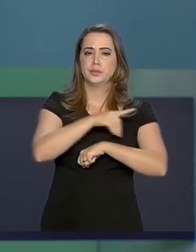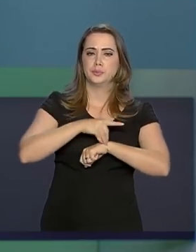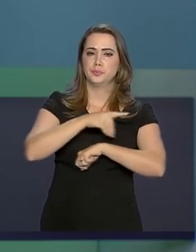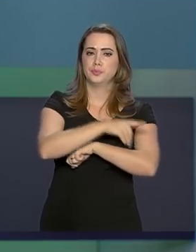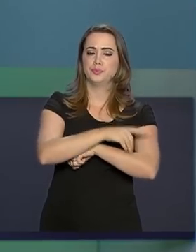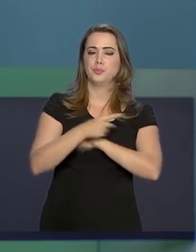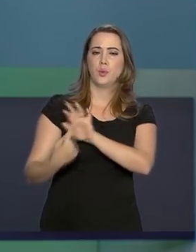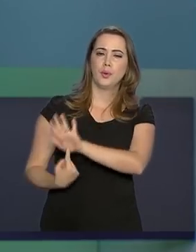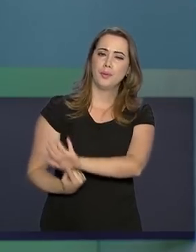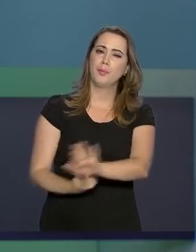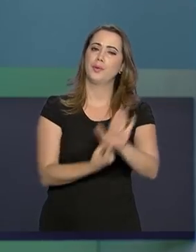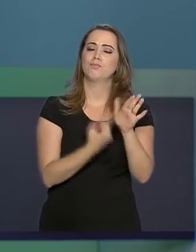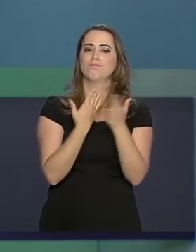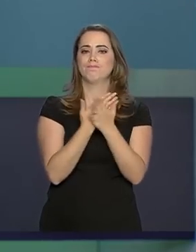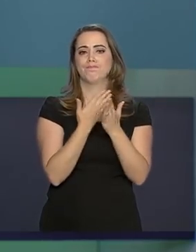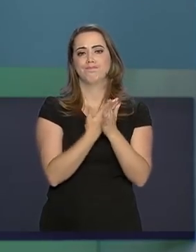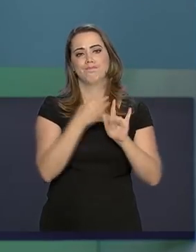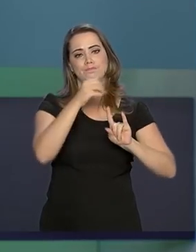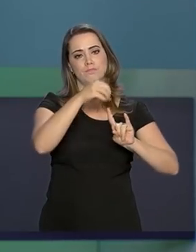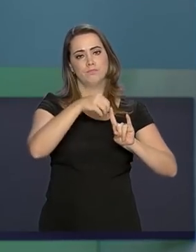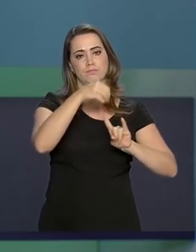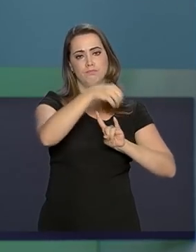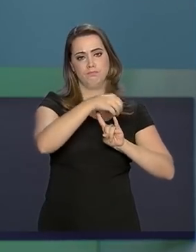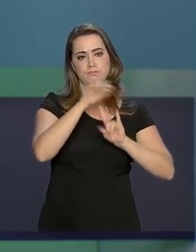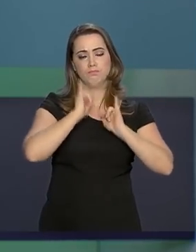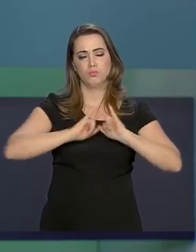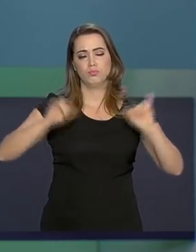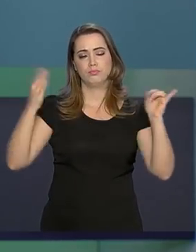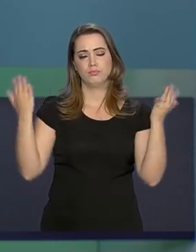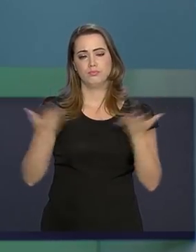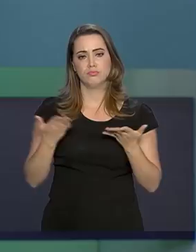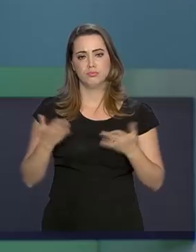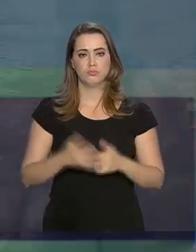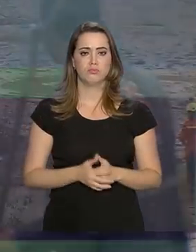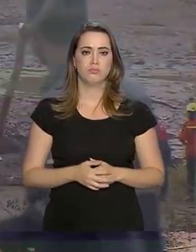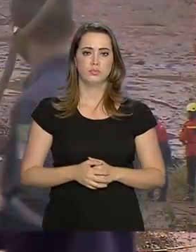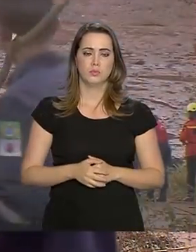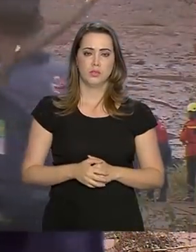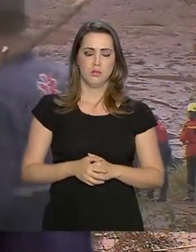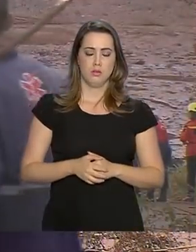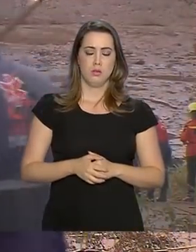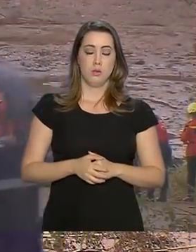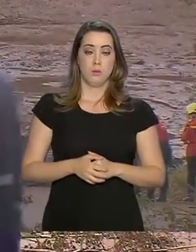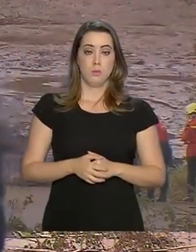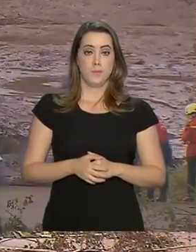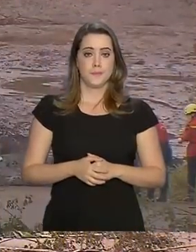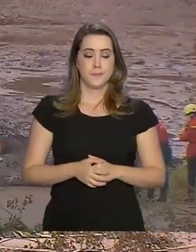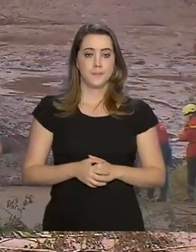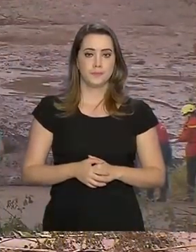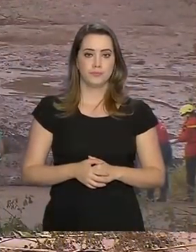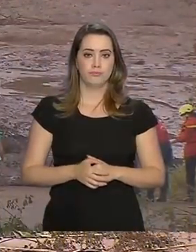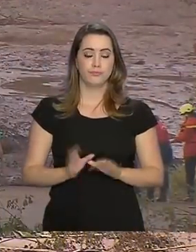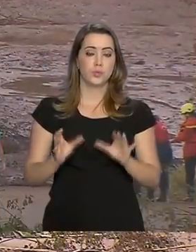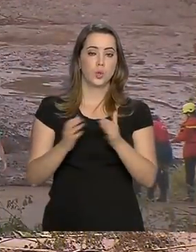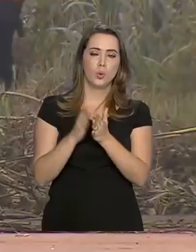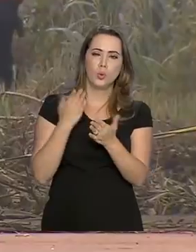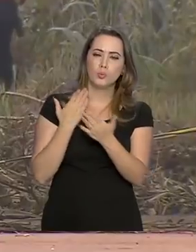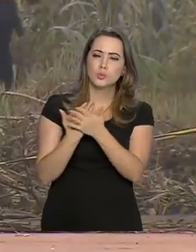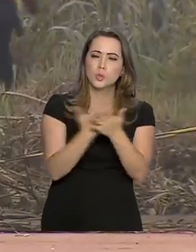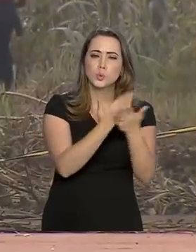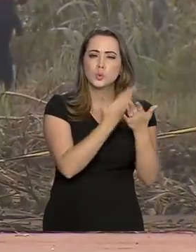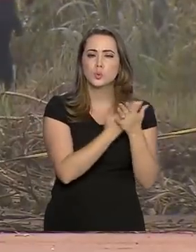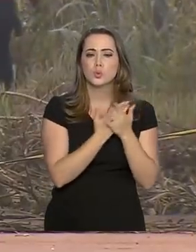É o que aponta o estudo da Fundação Oswaldo Cruz, divulgado hoje. Os pesquisadores da Fiocruz